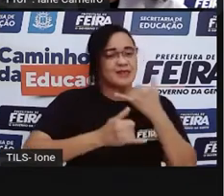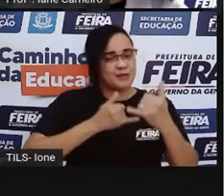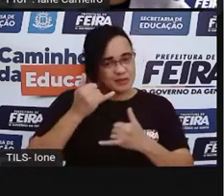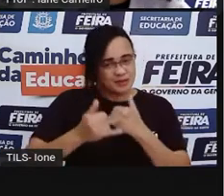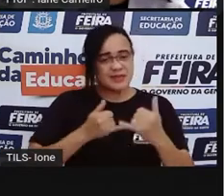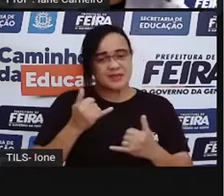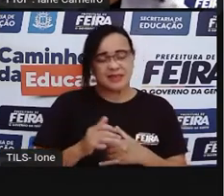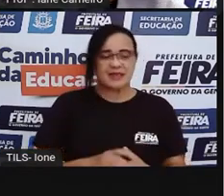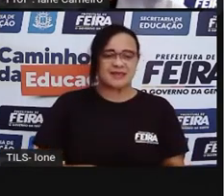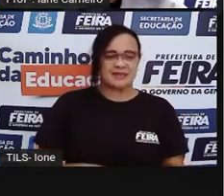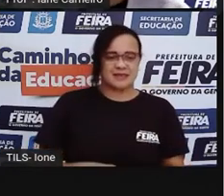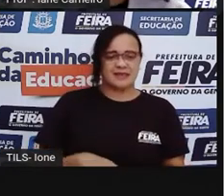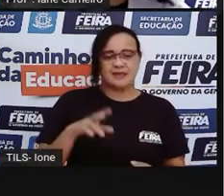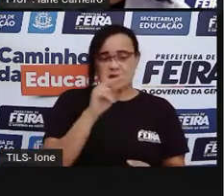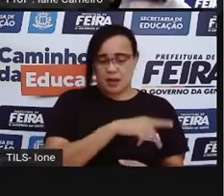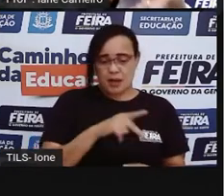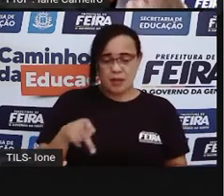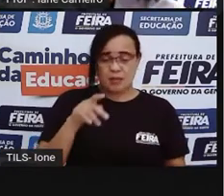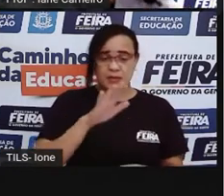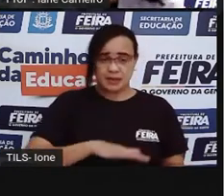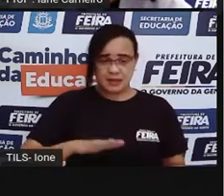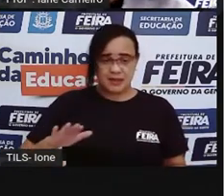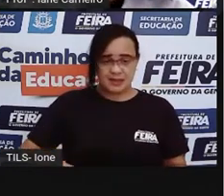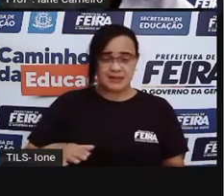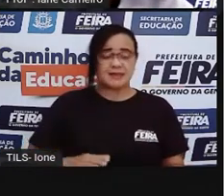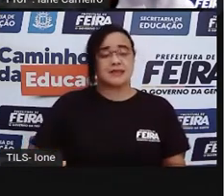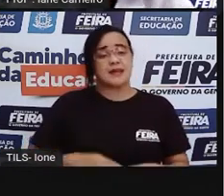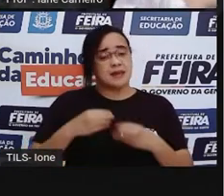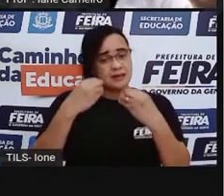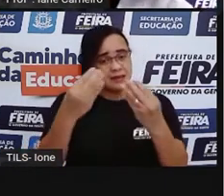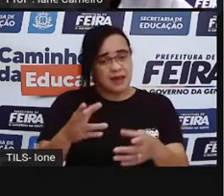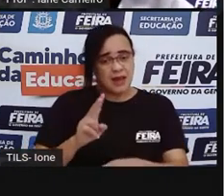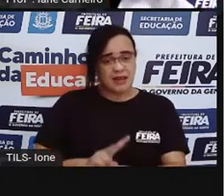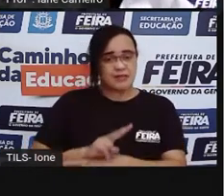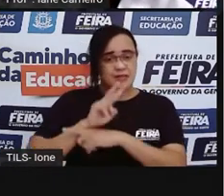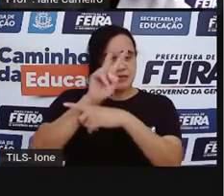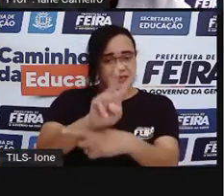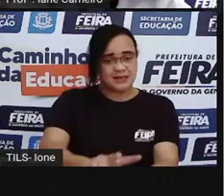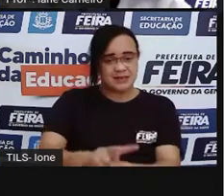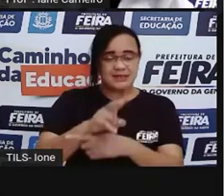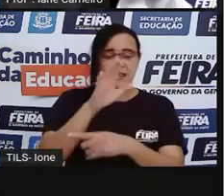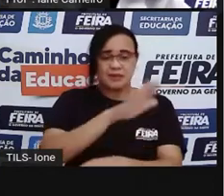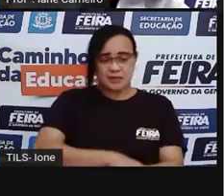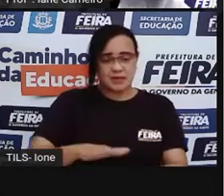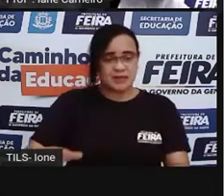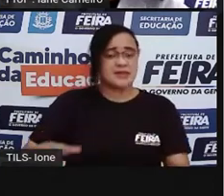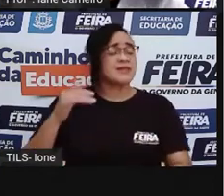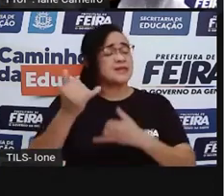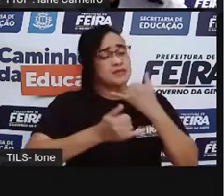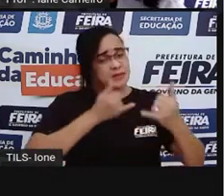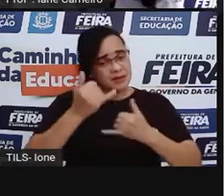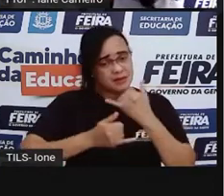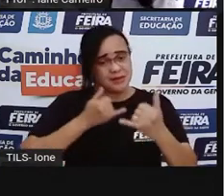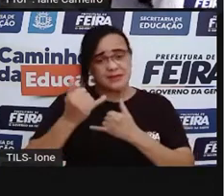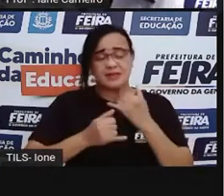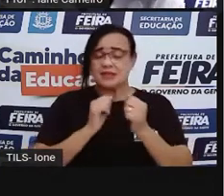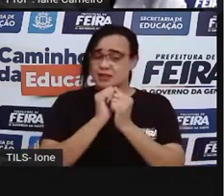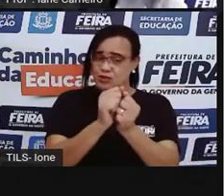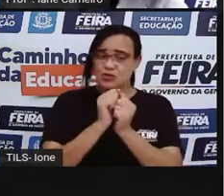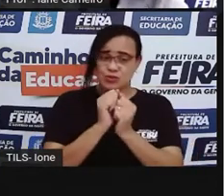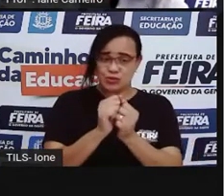coleguinha não tinha uma bolinha, a gente emprestava, a gente dava uma bolinha de gude para aquela criança também brincar e se divertir com a gente. Tá certo?